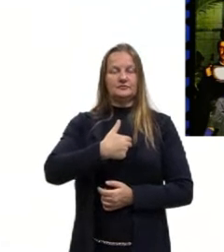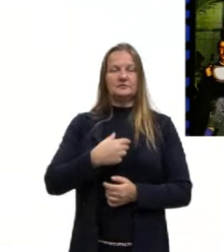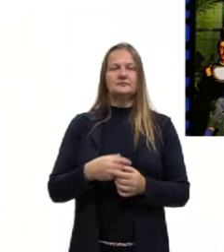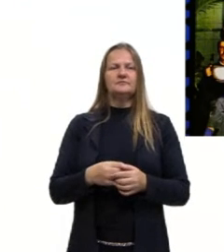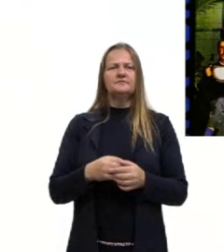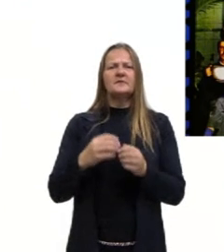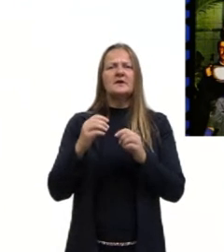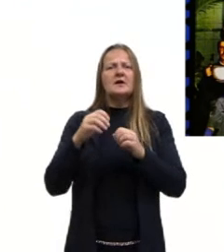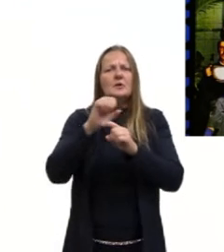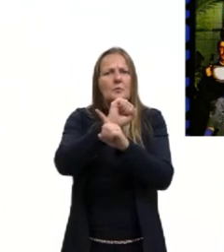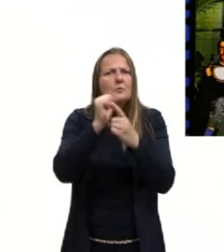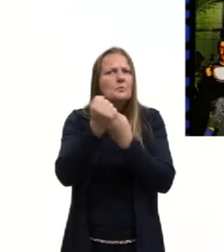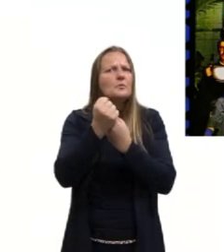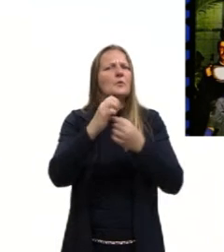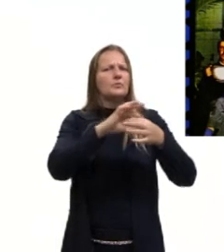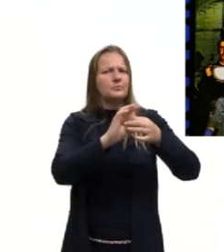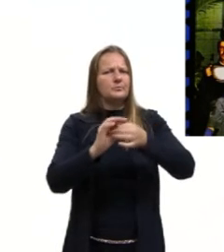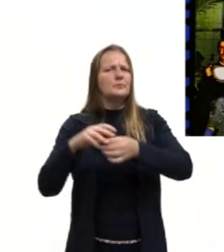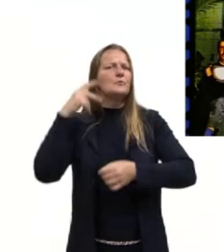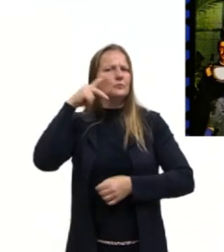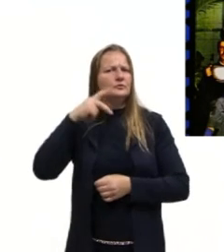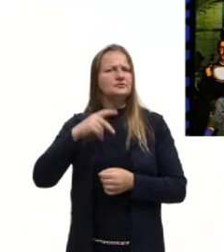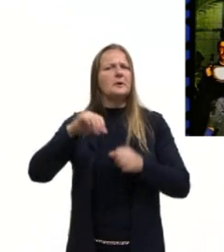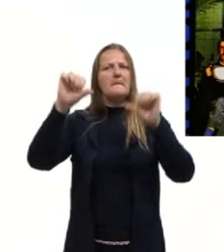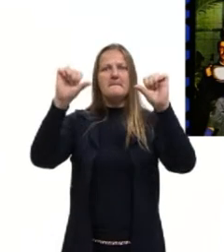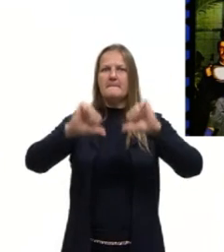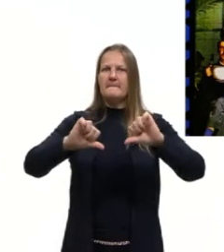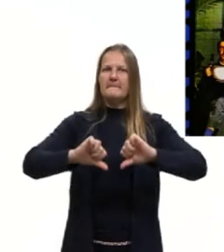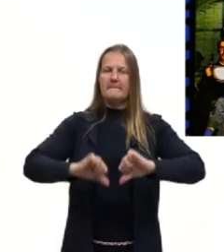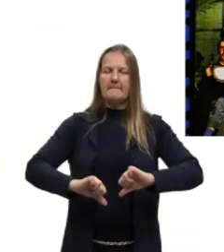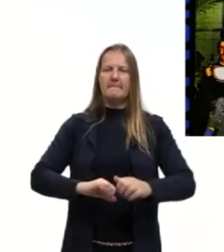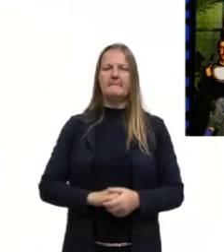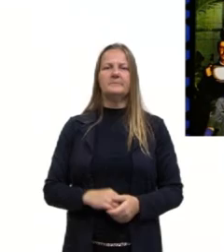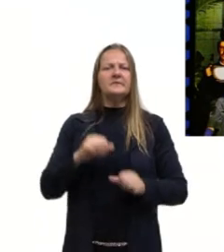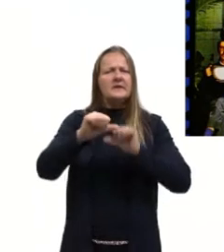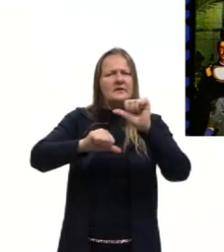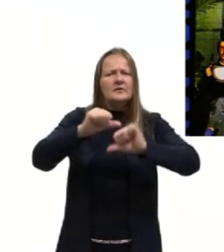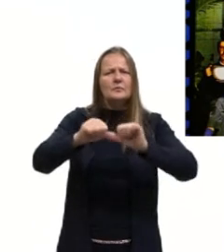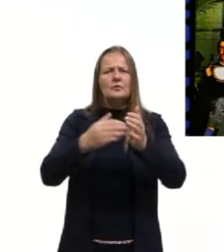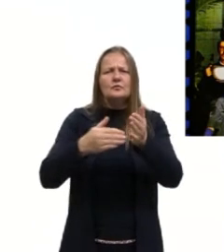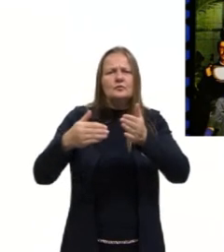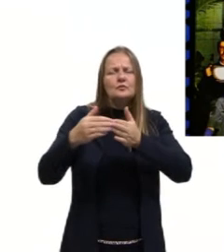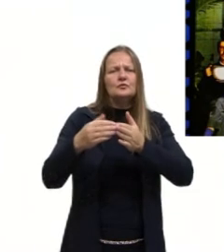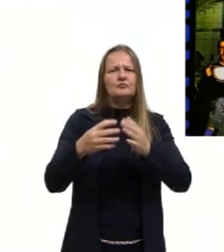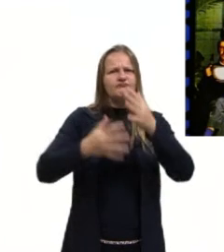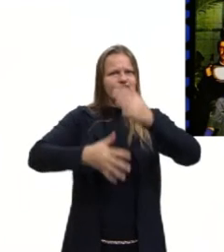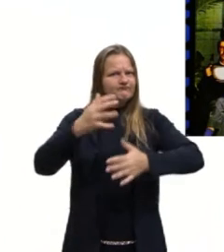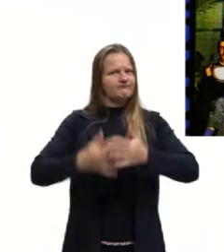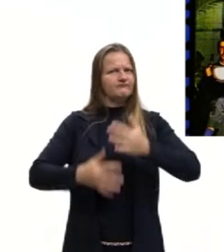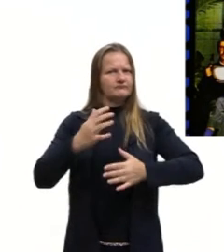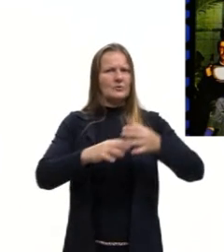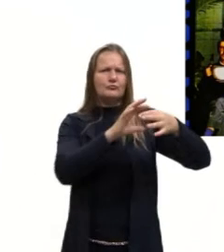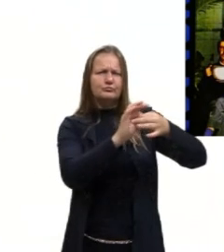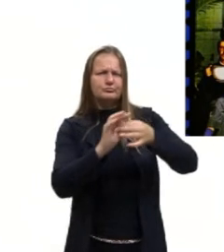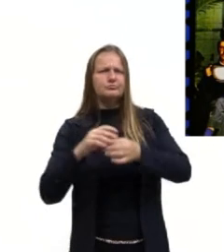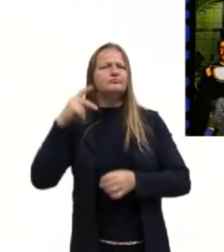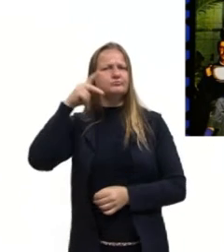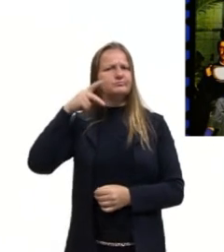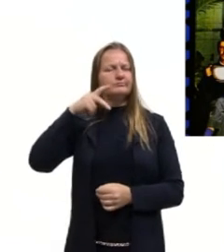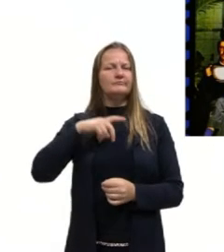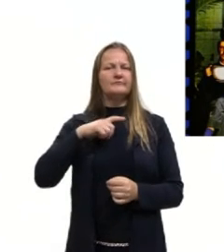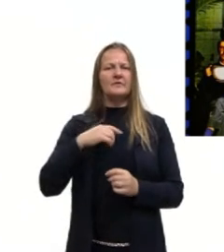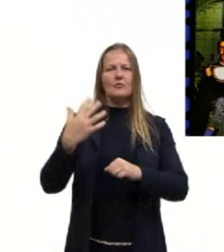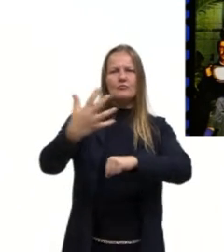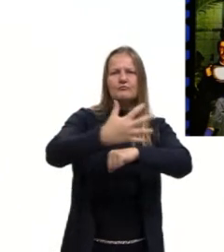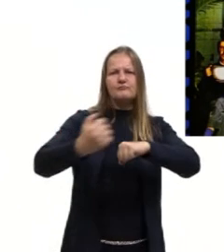situação política nacional, que já estava abalada, piorou, transformando-se em uma complicada conjuntura política. O